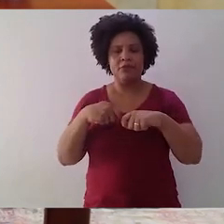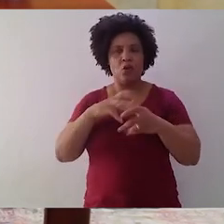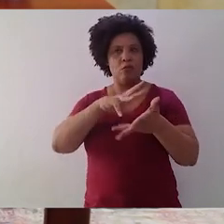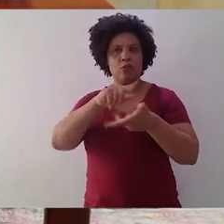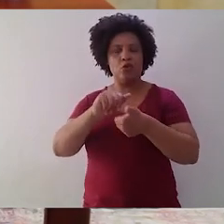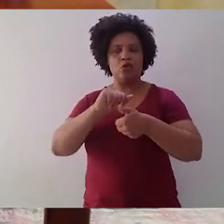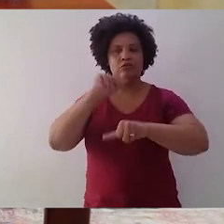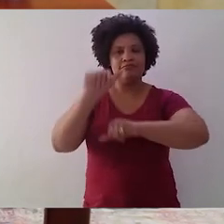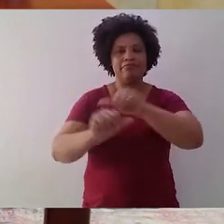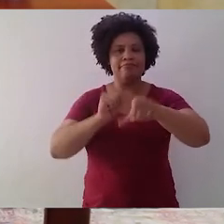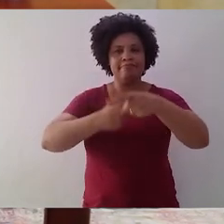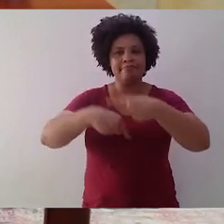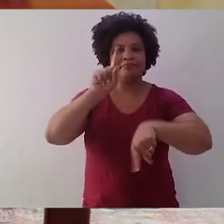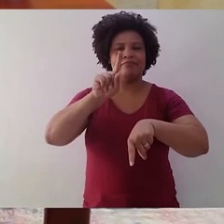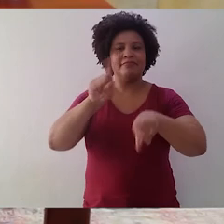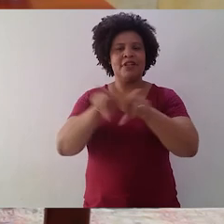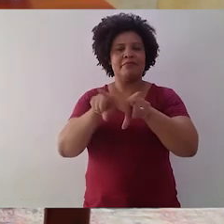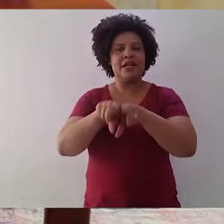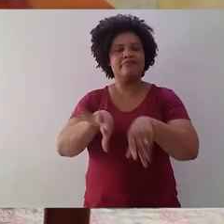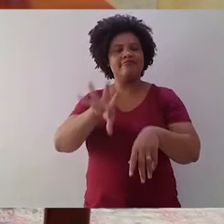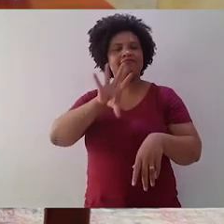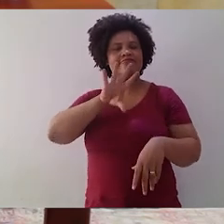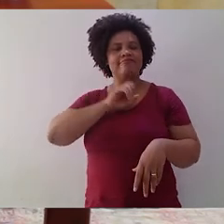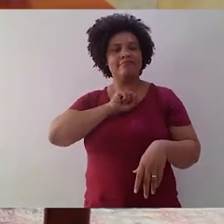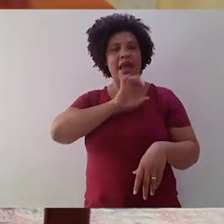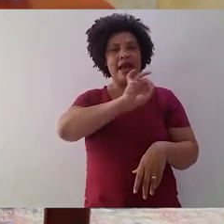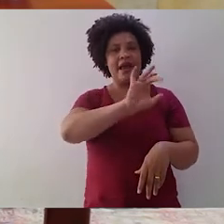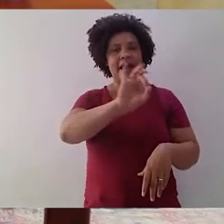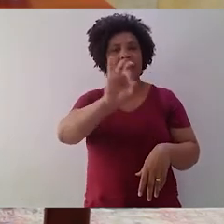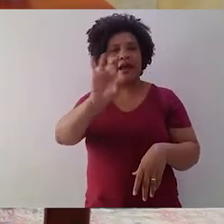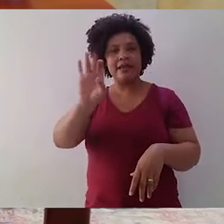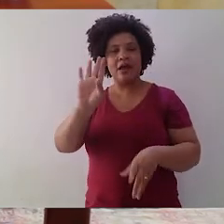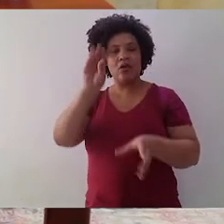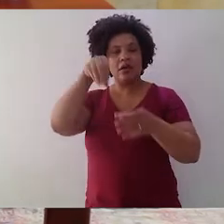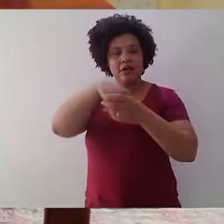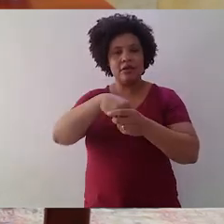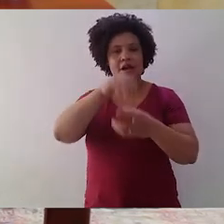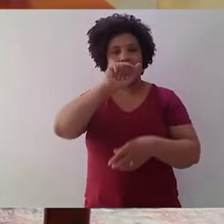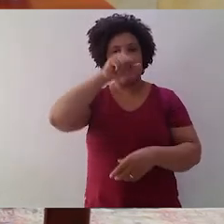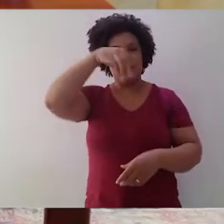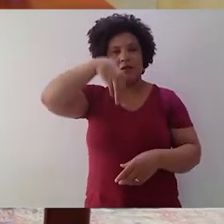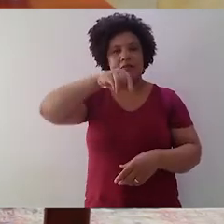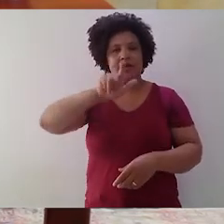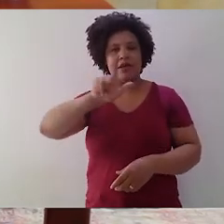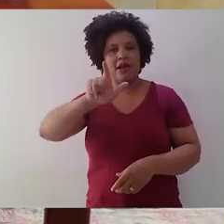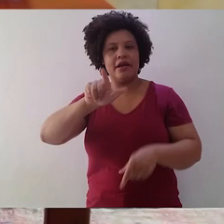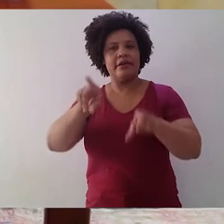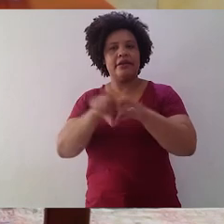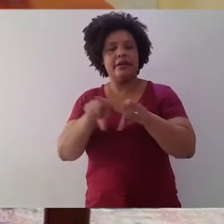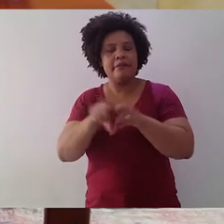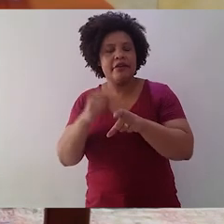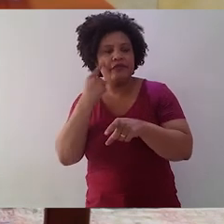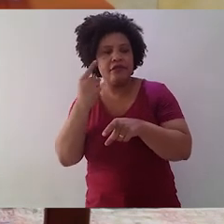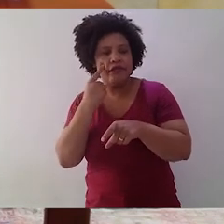mundo e como inspiração para que cada um daqueles que tem contato com a Academia Mineira de Letras e que se inspiram também pelos projetos